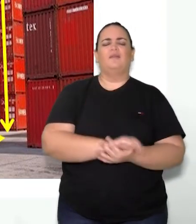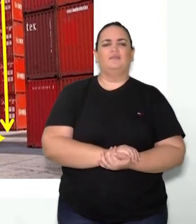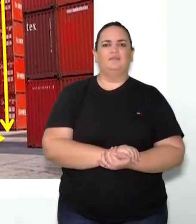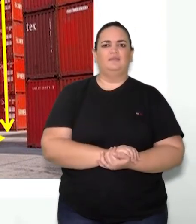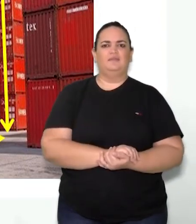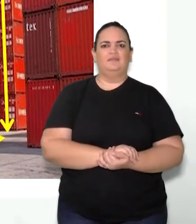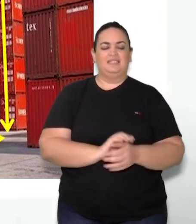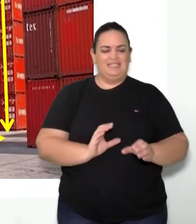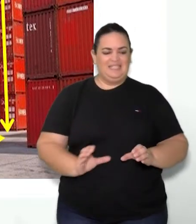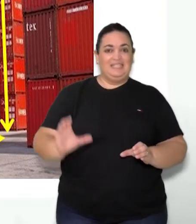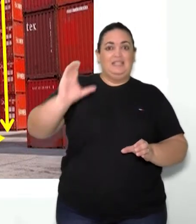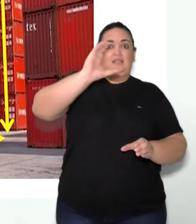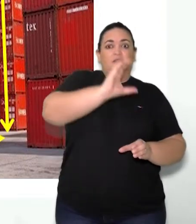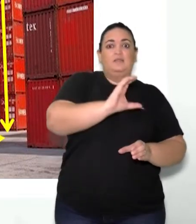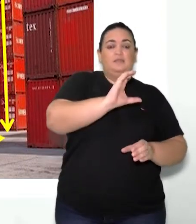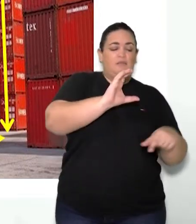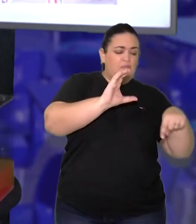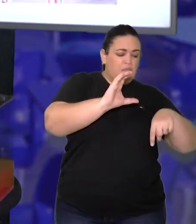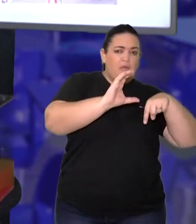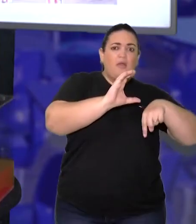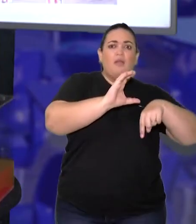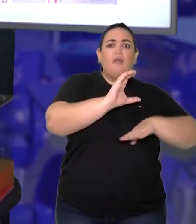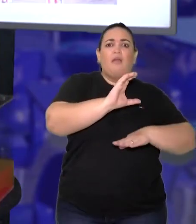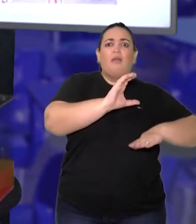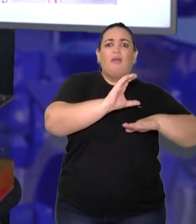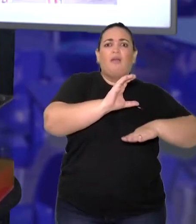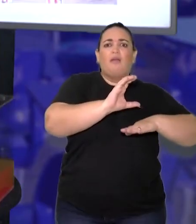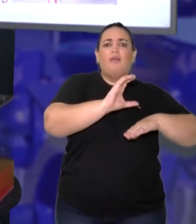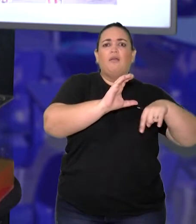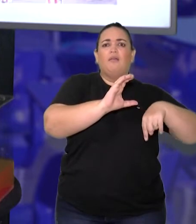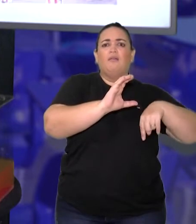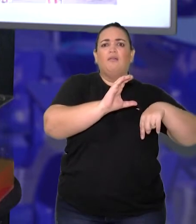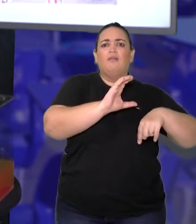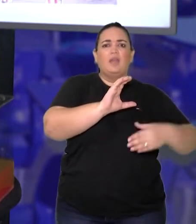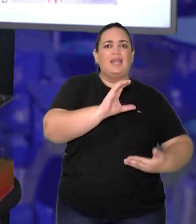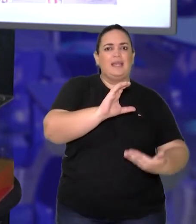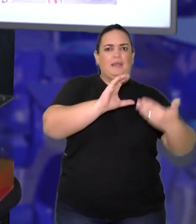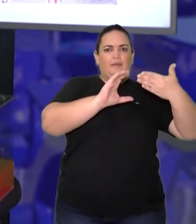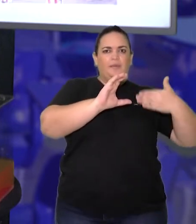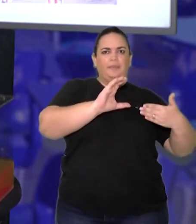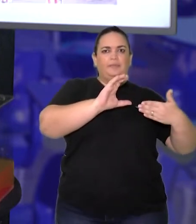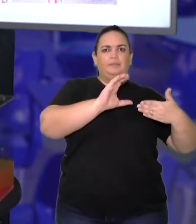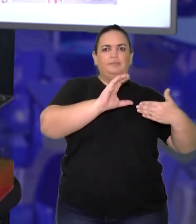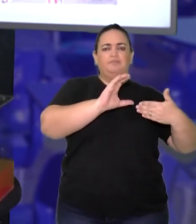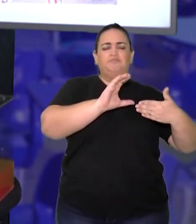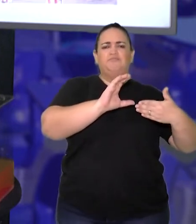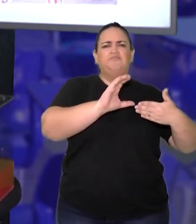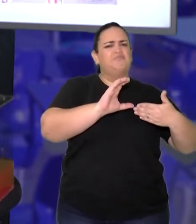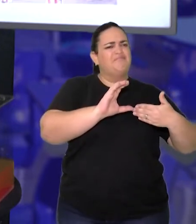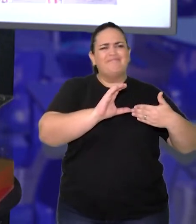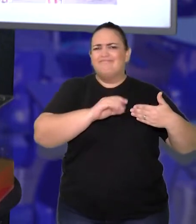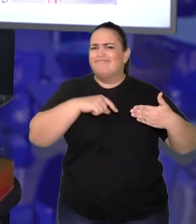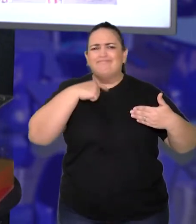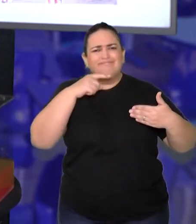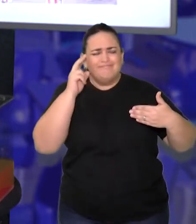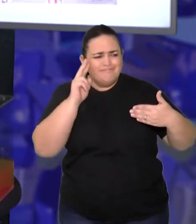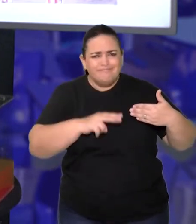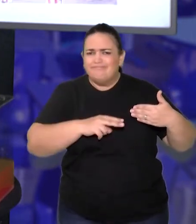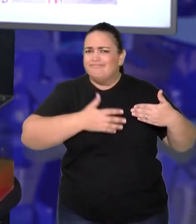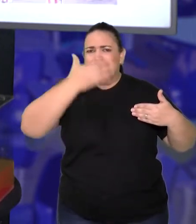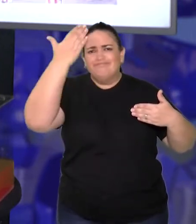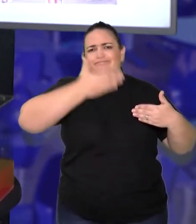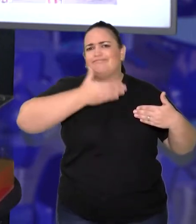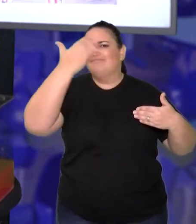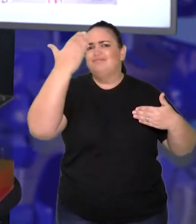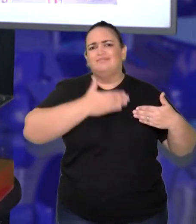sobre alguma coisa, tá? Essa coisa que está por trás, que a gente não consegue ver, é um cubinho que está por